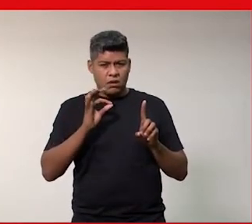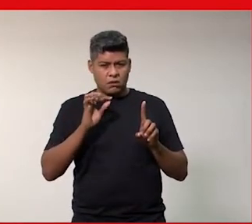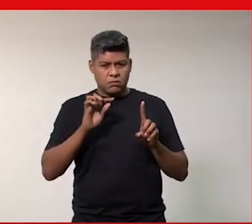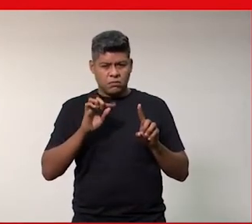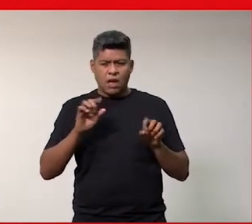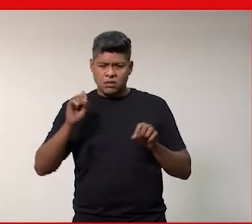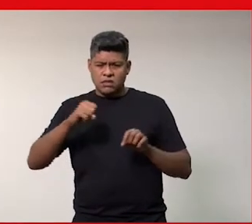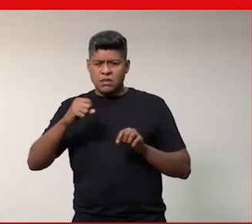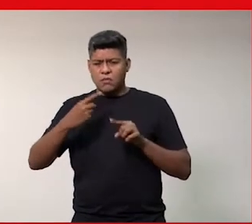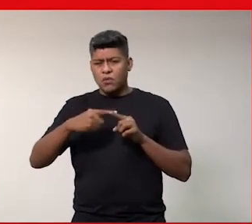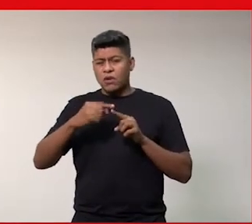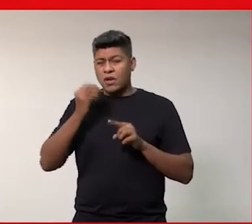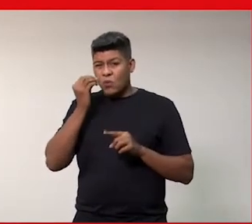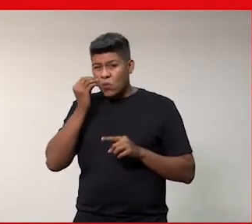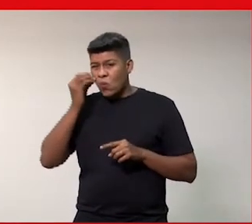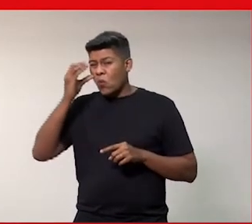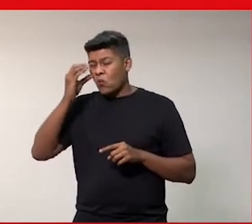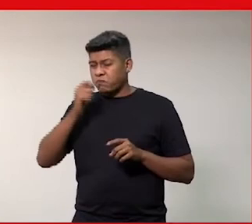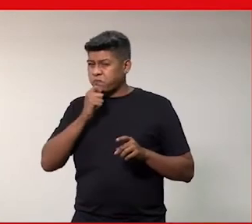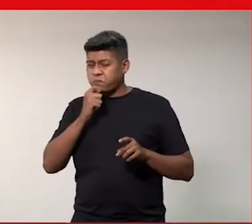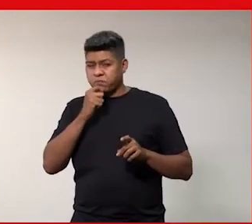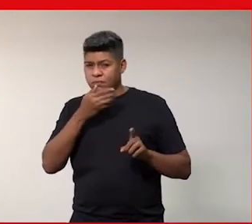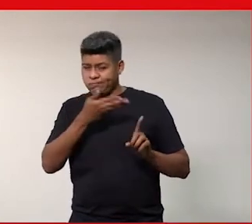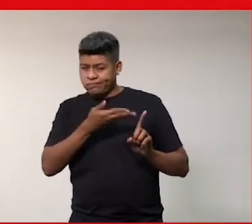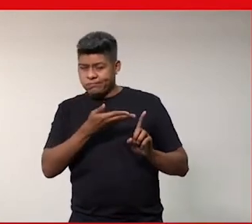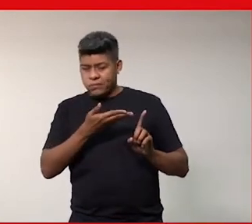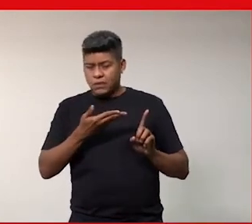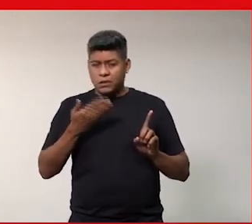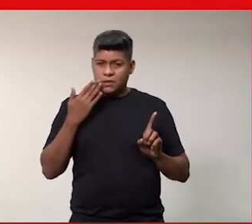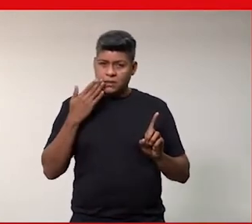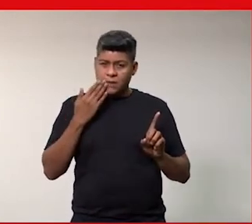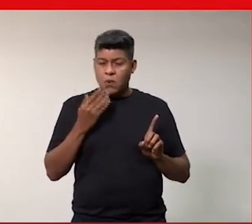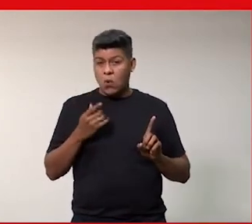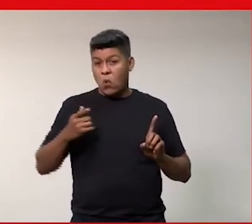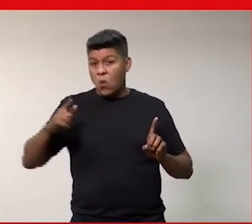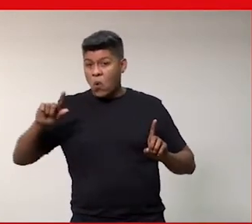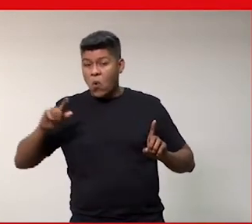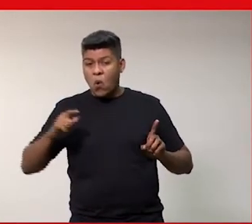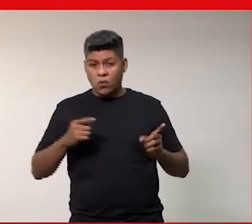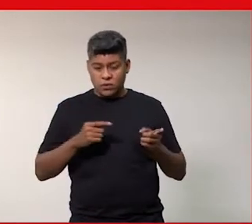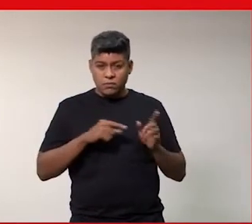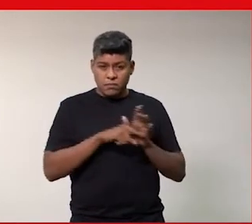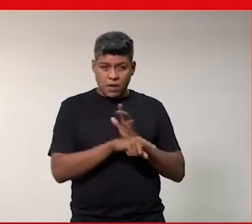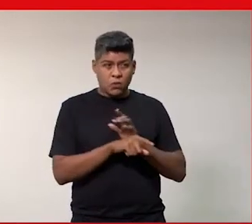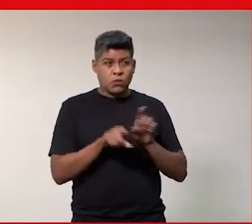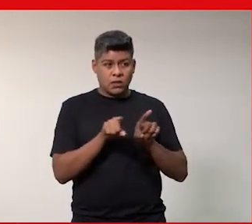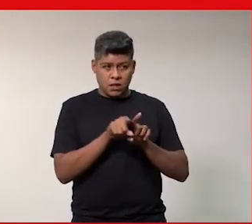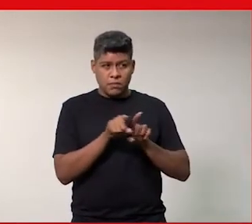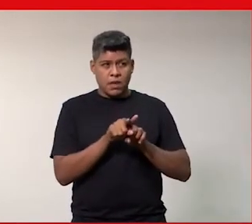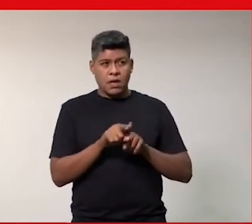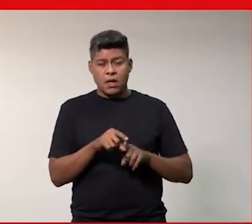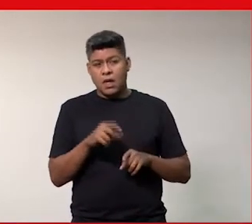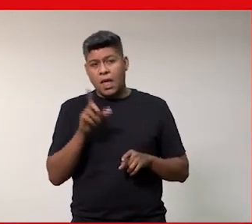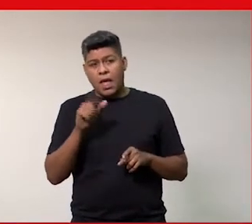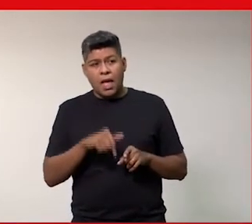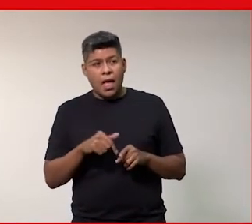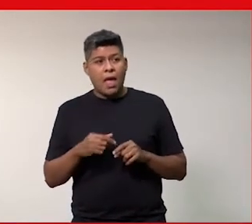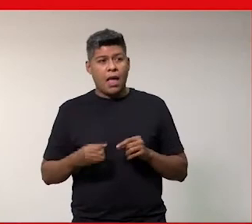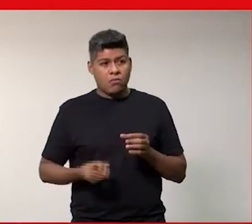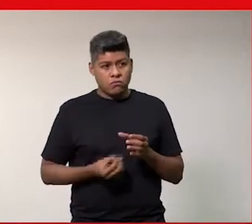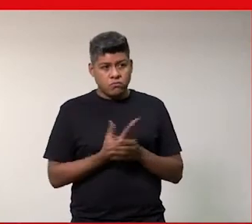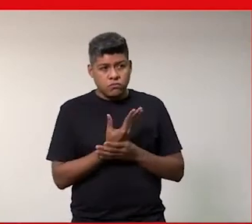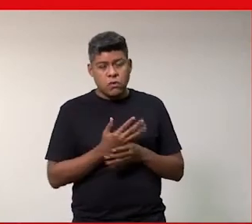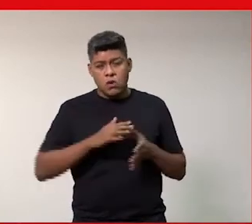desconhecimento do que exatamente é um assédio sexual então assim é uma outra questão também que acaba criando um